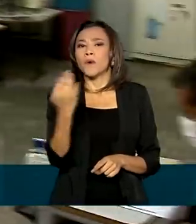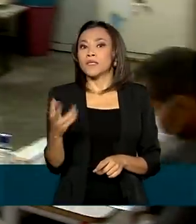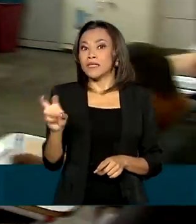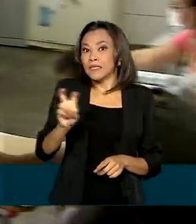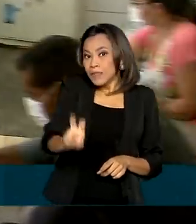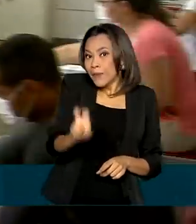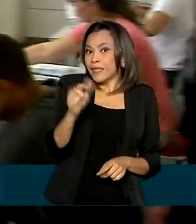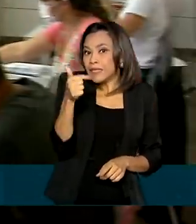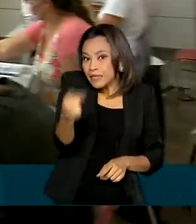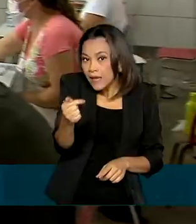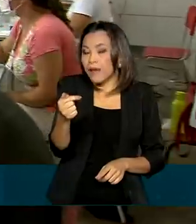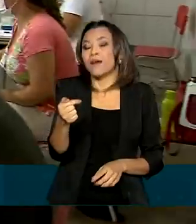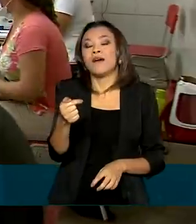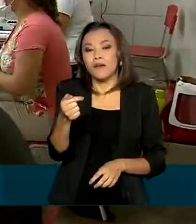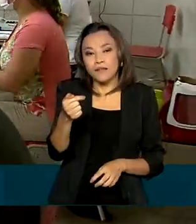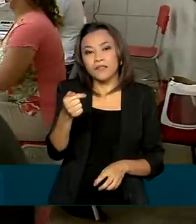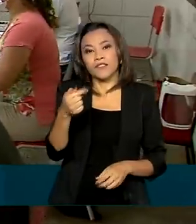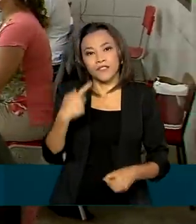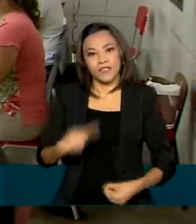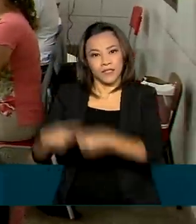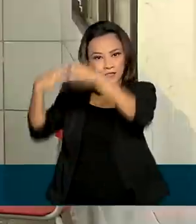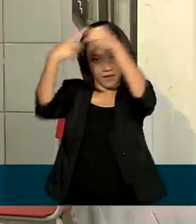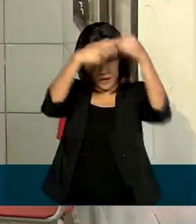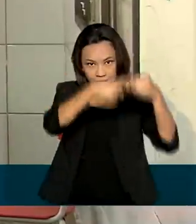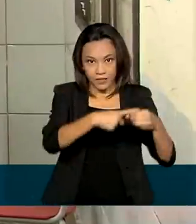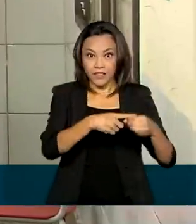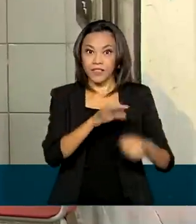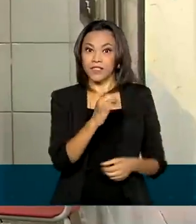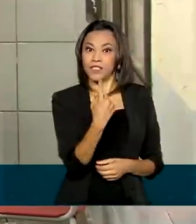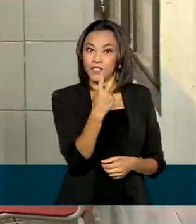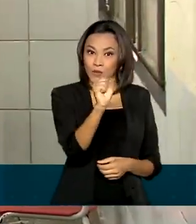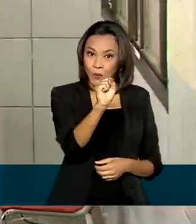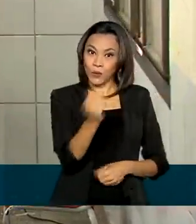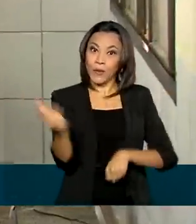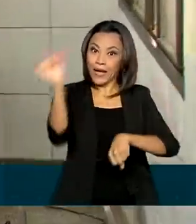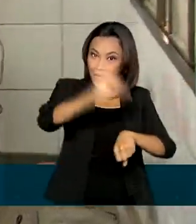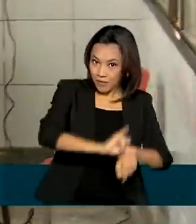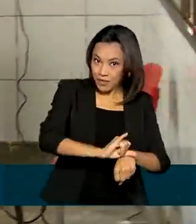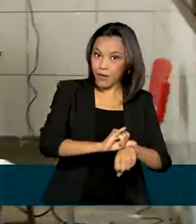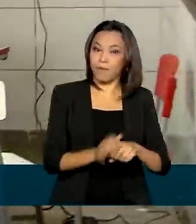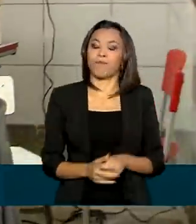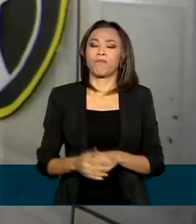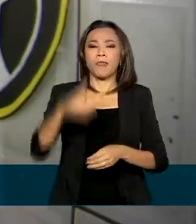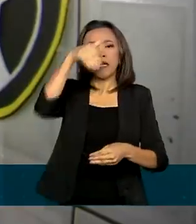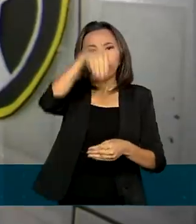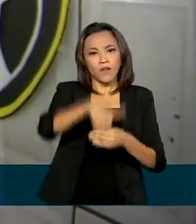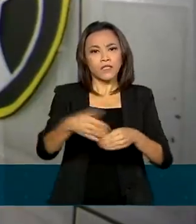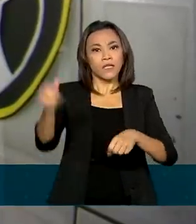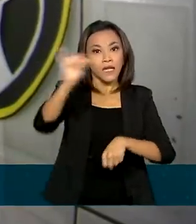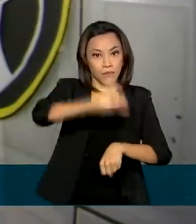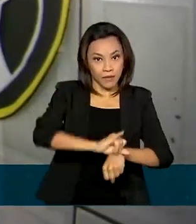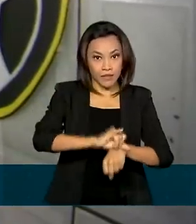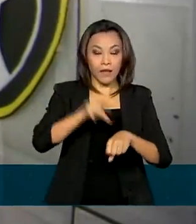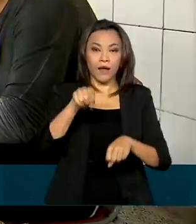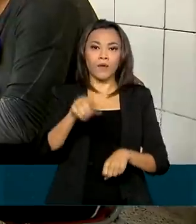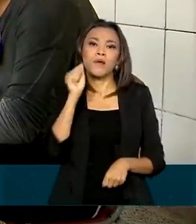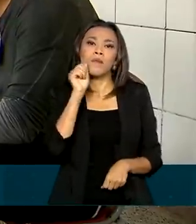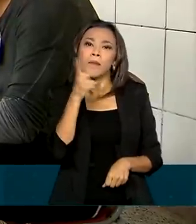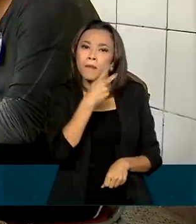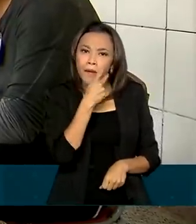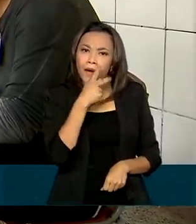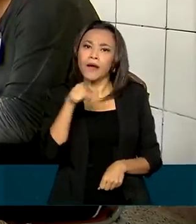cidades, sendo 18 capitais. Lembrando que as eleições na capital do Amapá, Macapá, foram